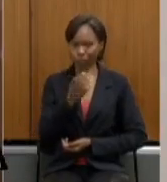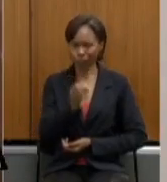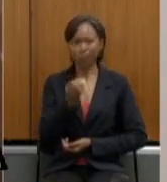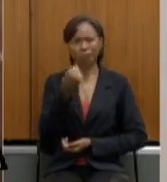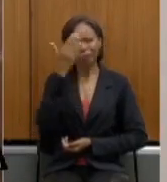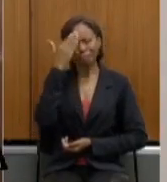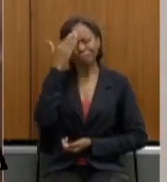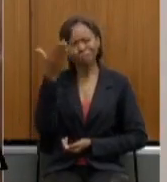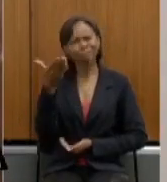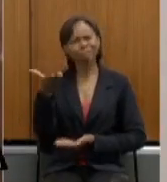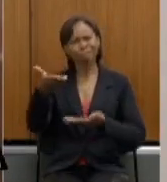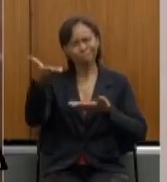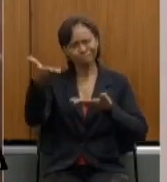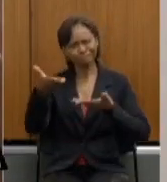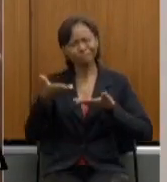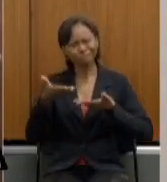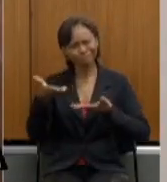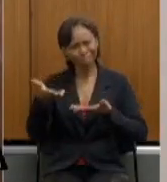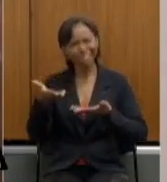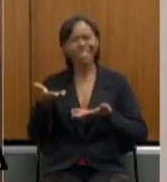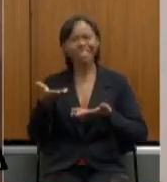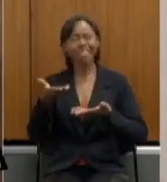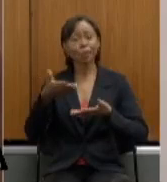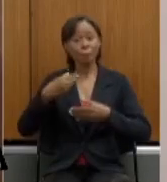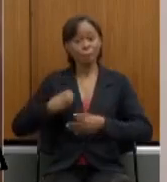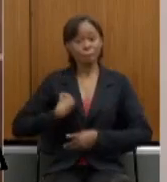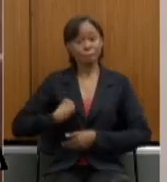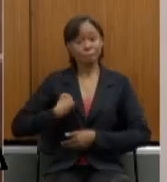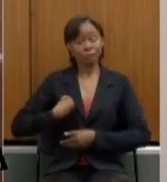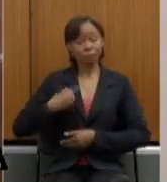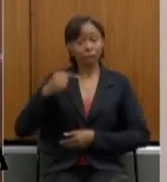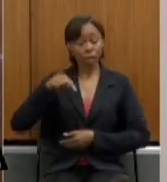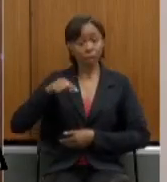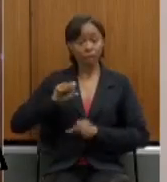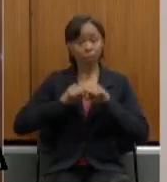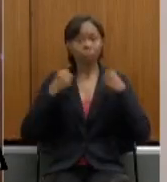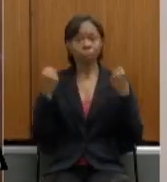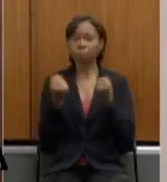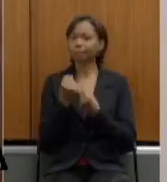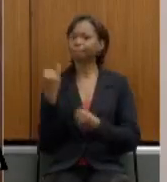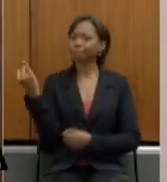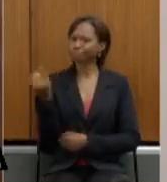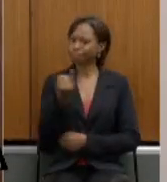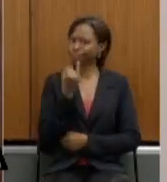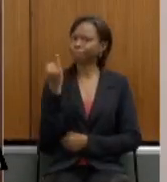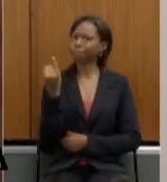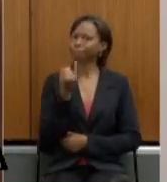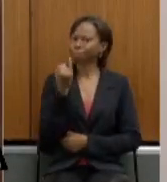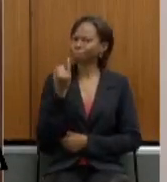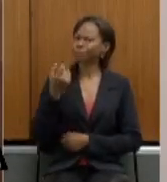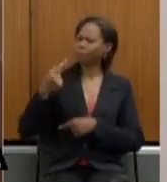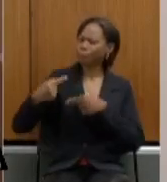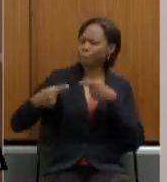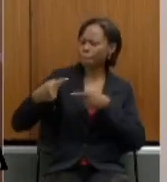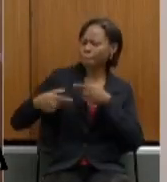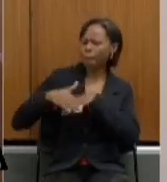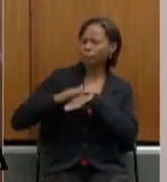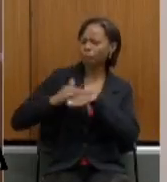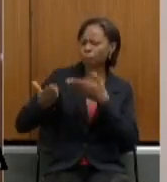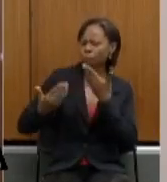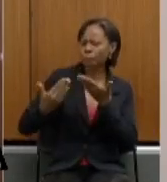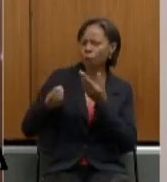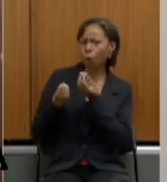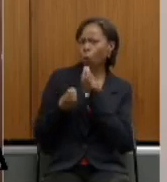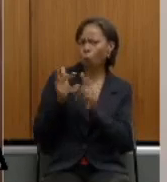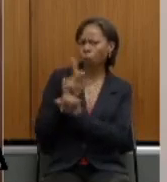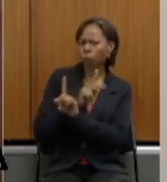participar desse seminário que é importantíssimo porque em seja o diálogo sobre a reforma